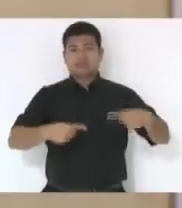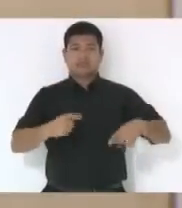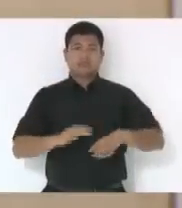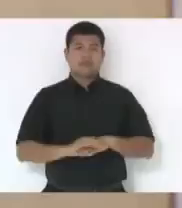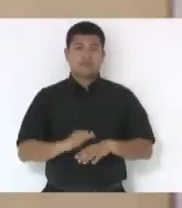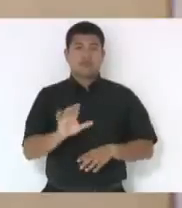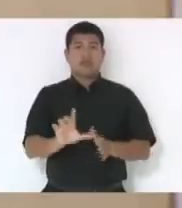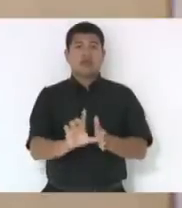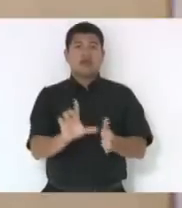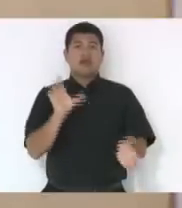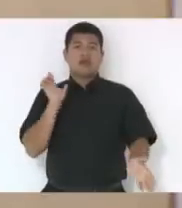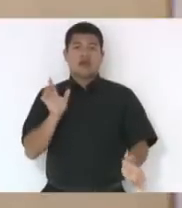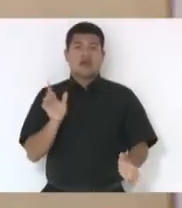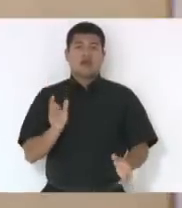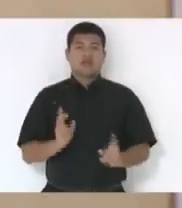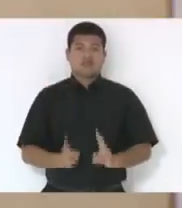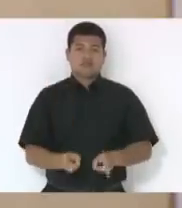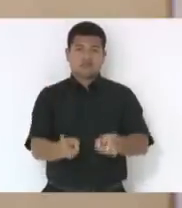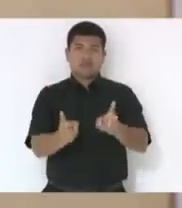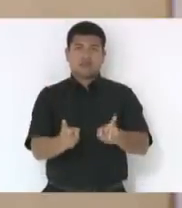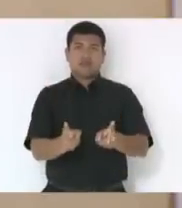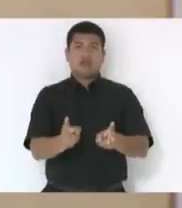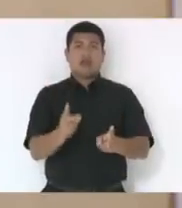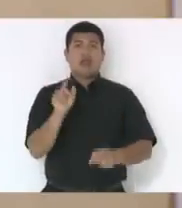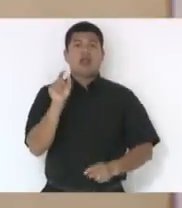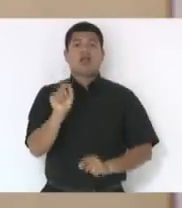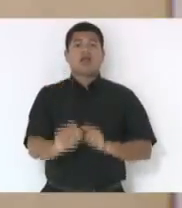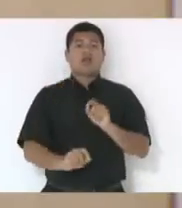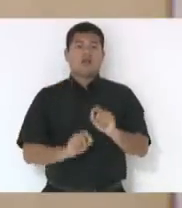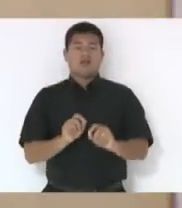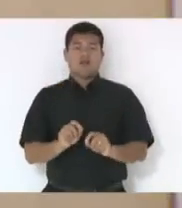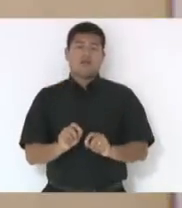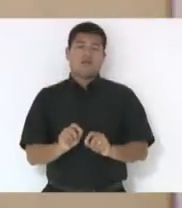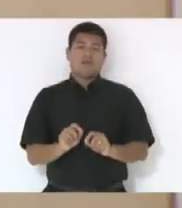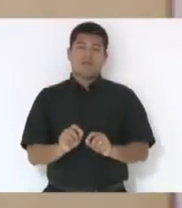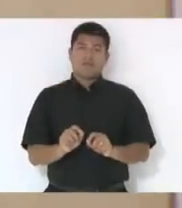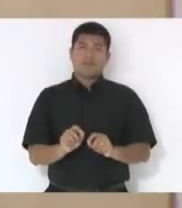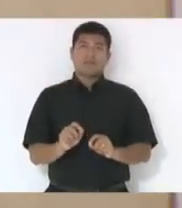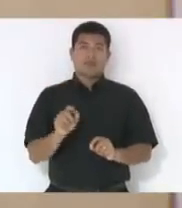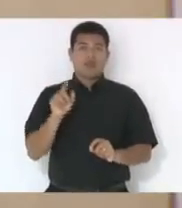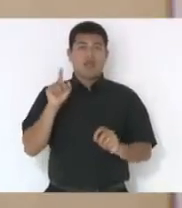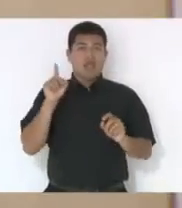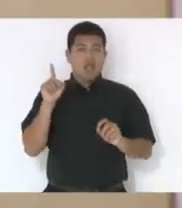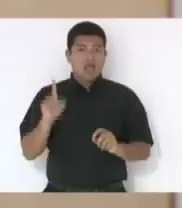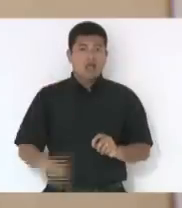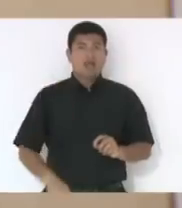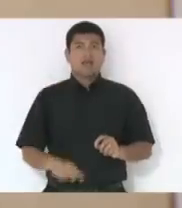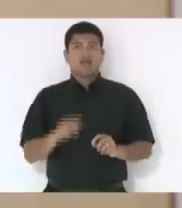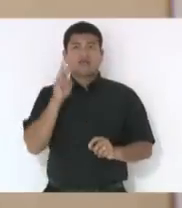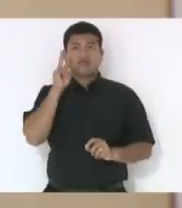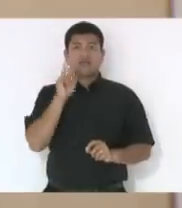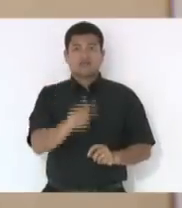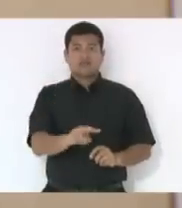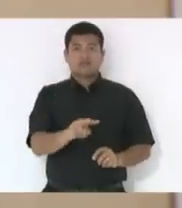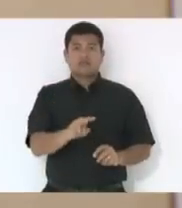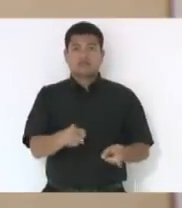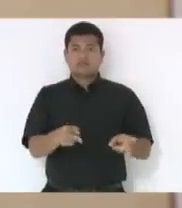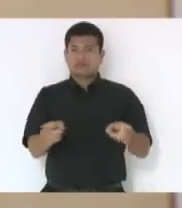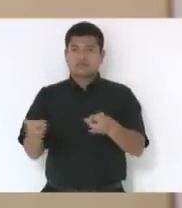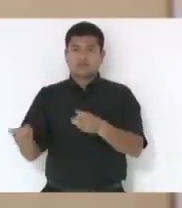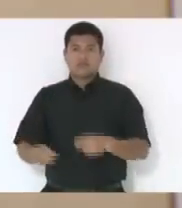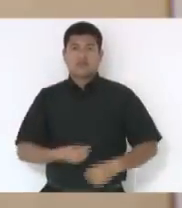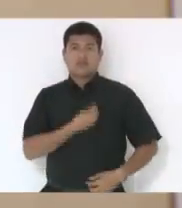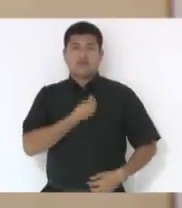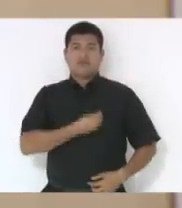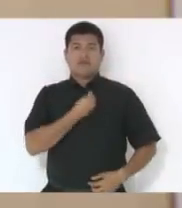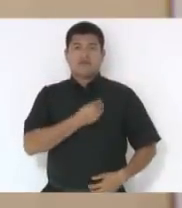dar sequência, é visível, deputado Fernando Coruja, é visível a ausência de quórum suficiente.